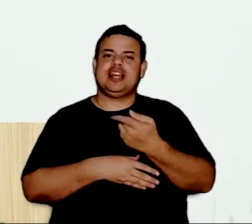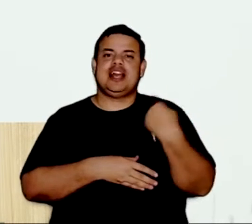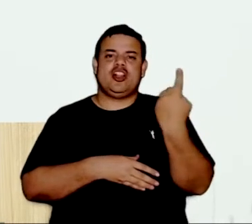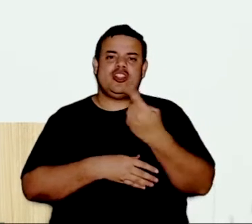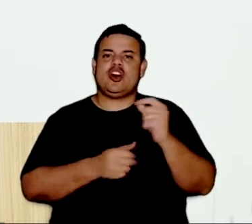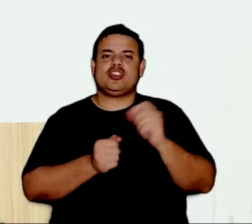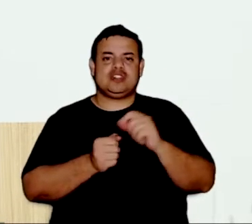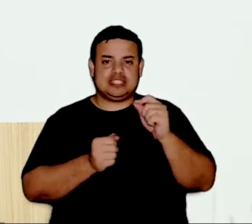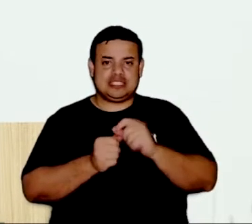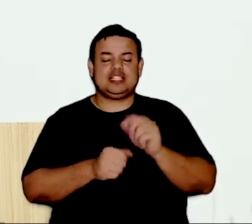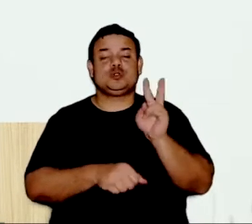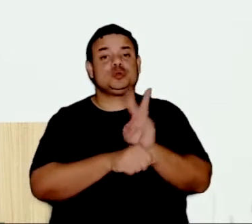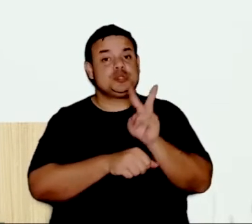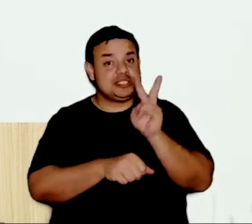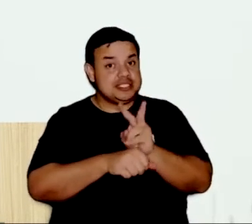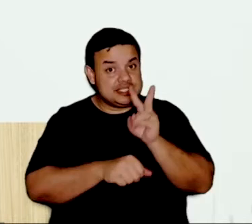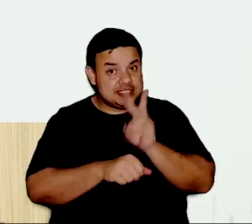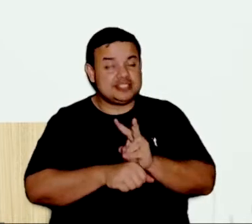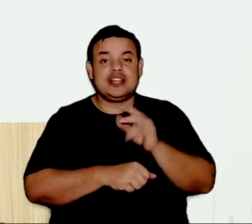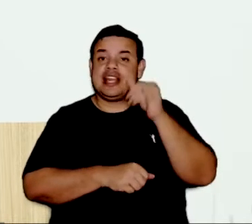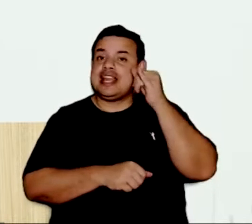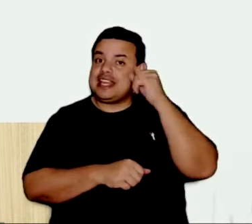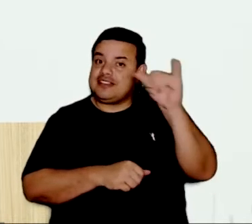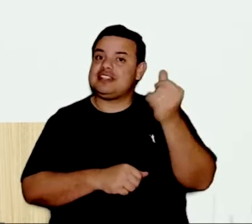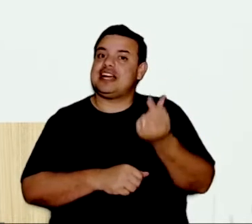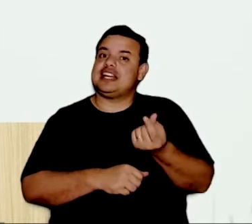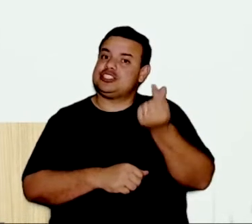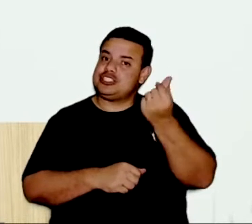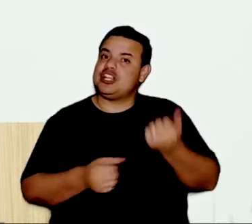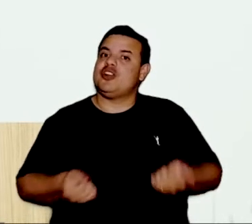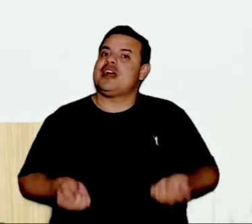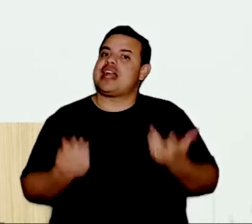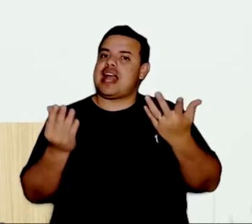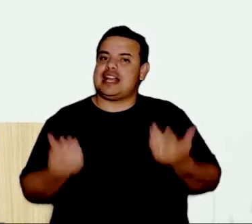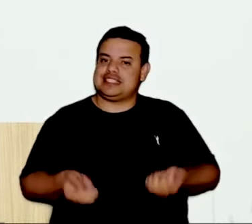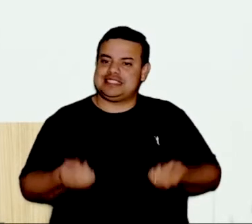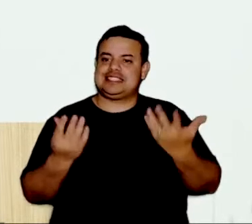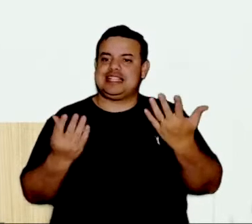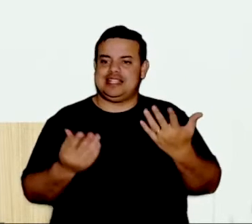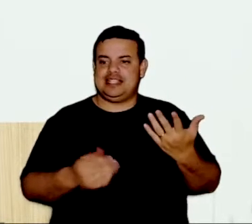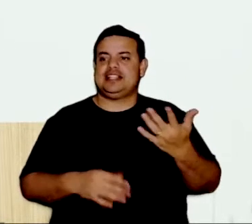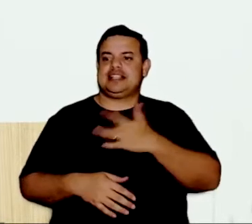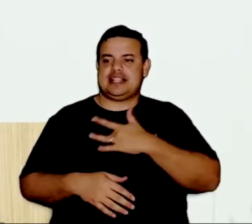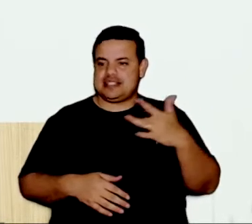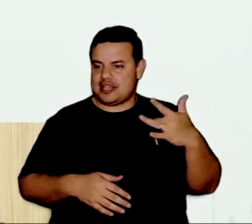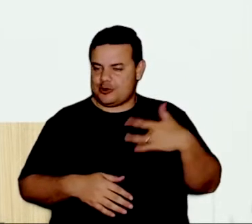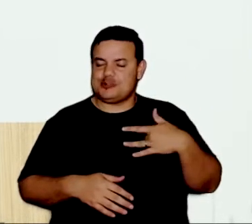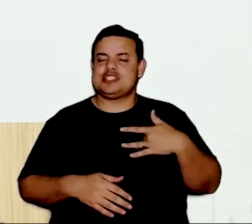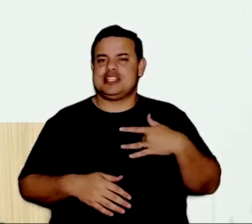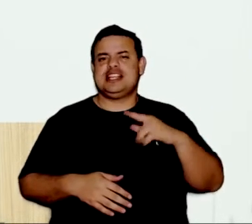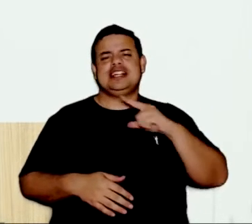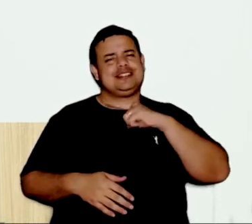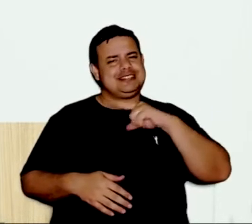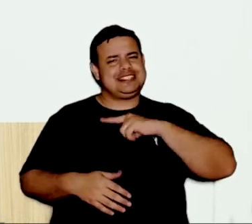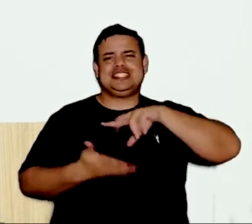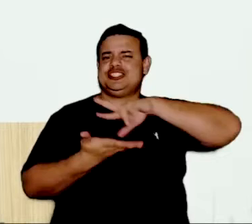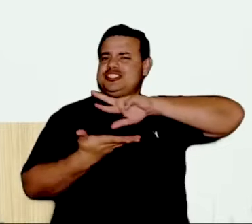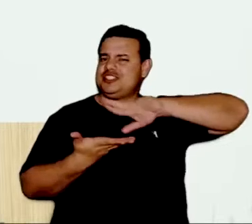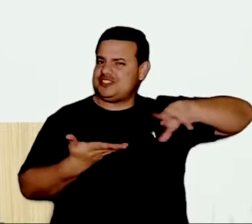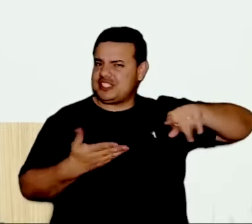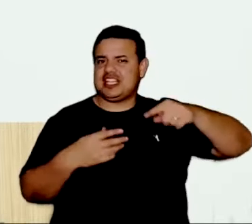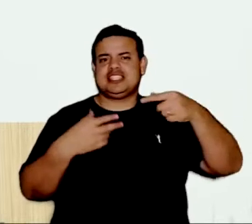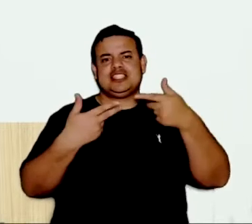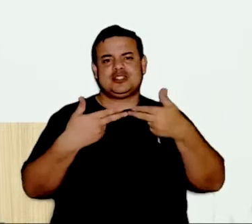gastos na saúde. Então, tem muita coisa envolvida quando você adota um animal, principalmente com a castração.